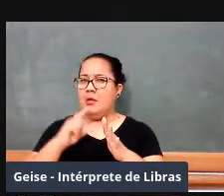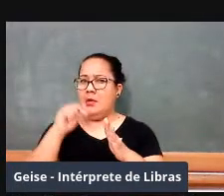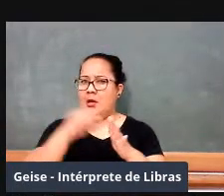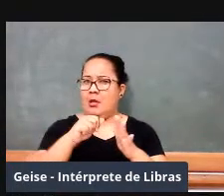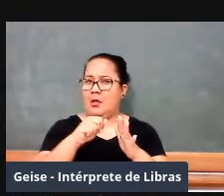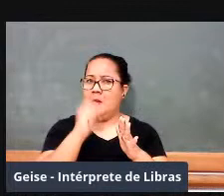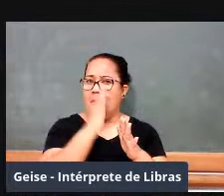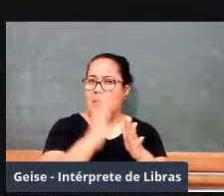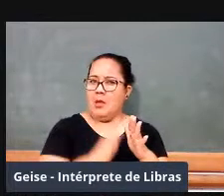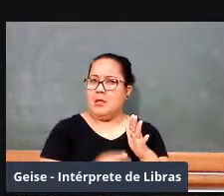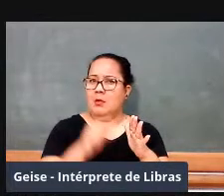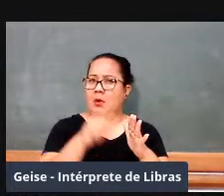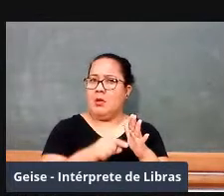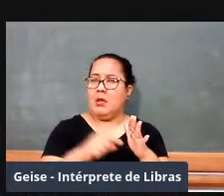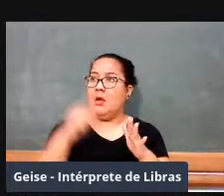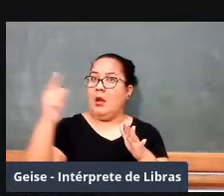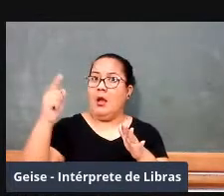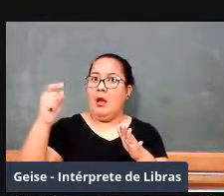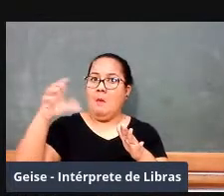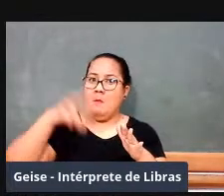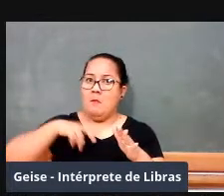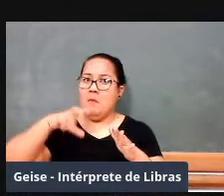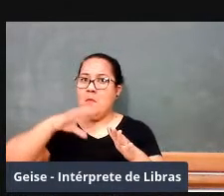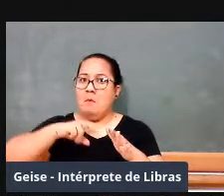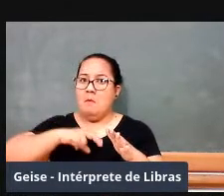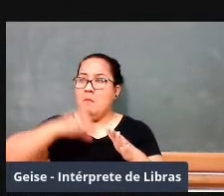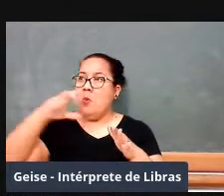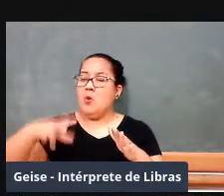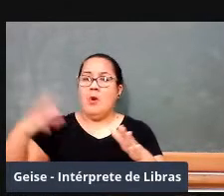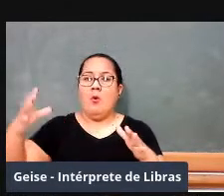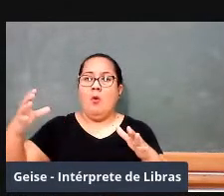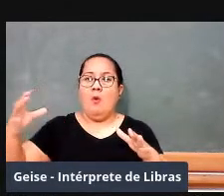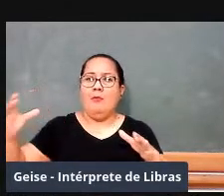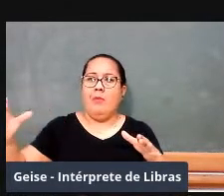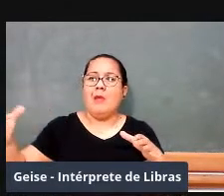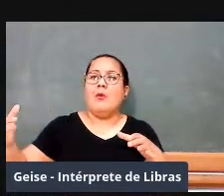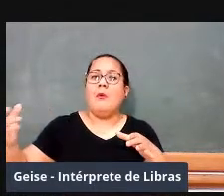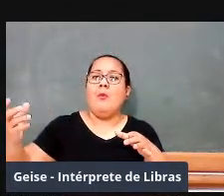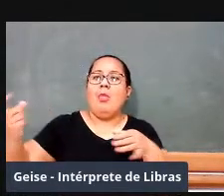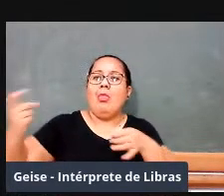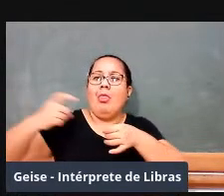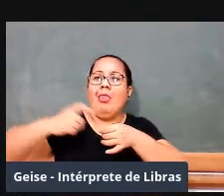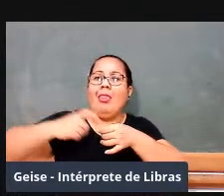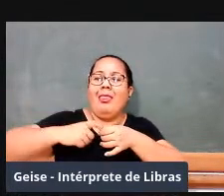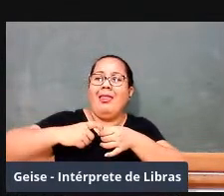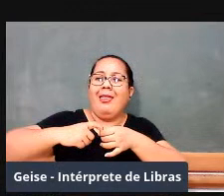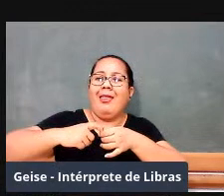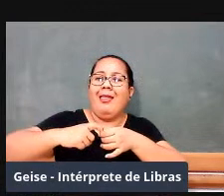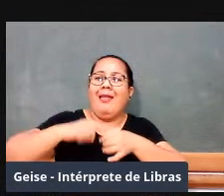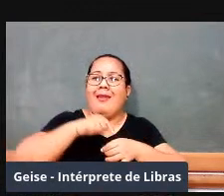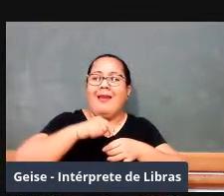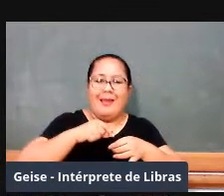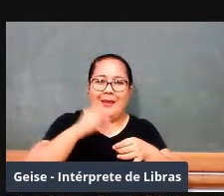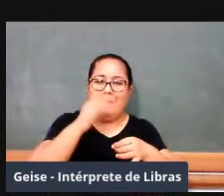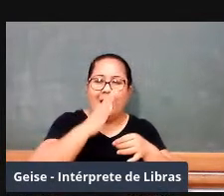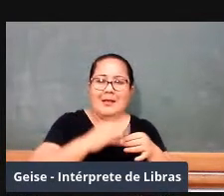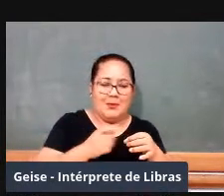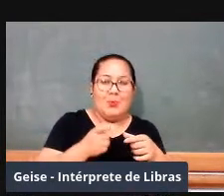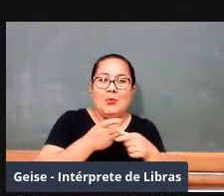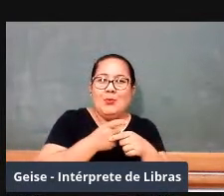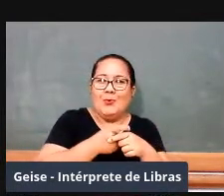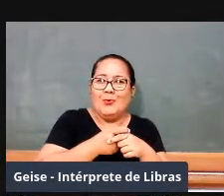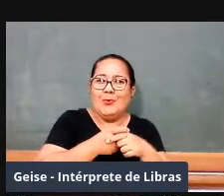Portugal, e havia aquela elite bem reduzida que queria, então,